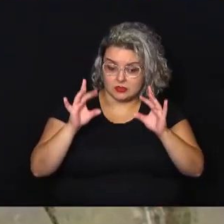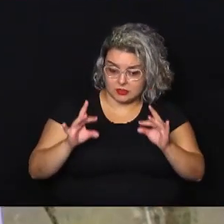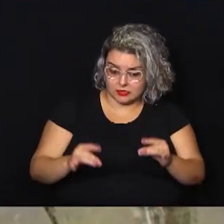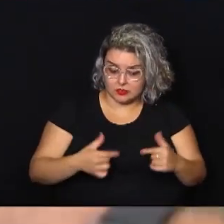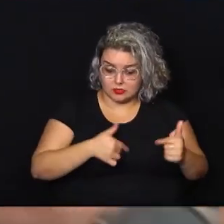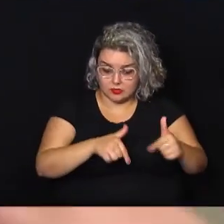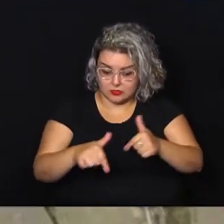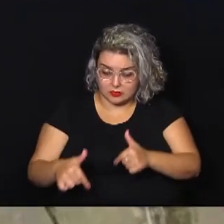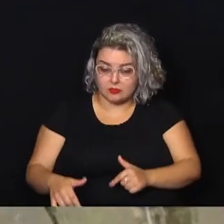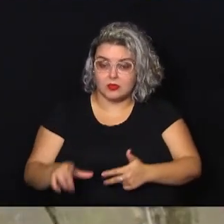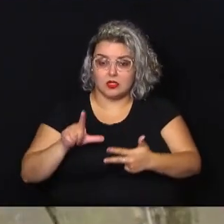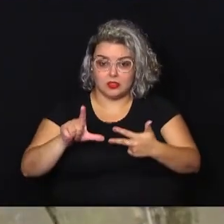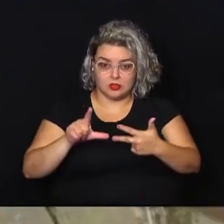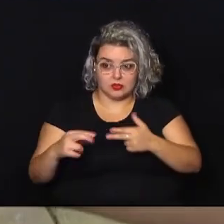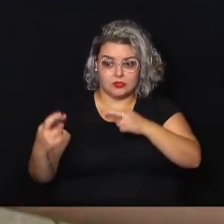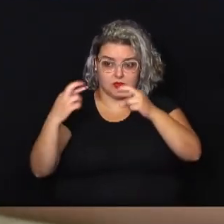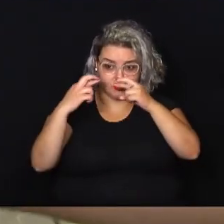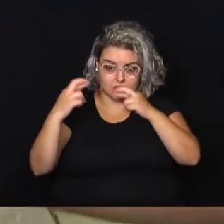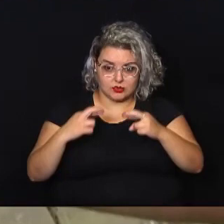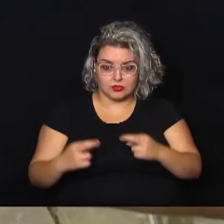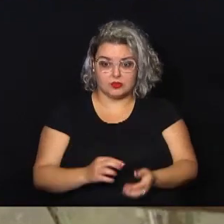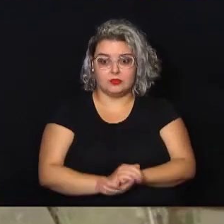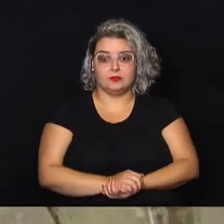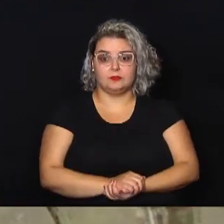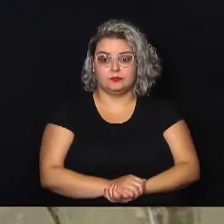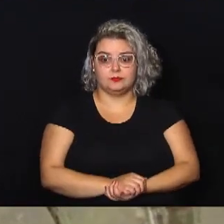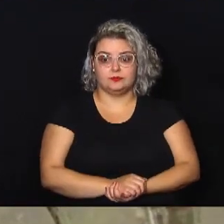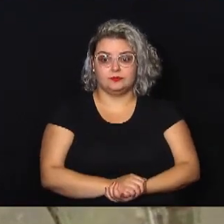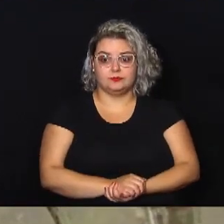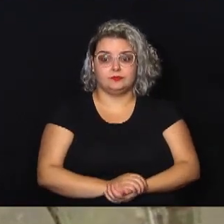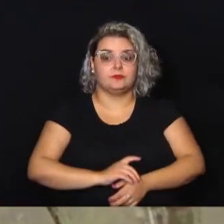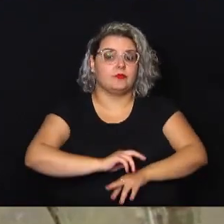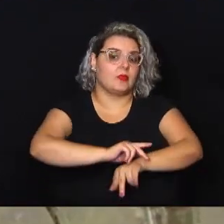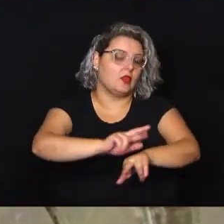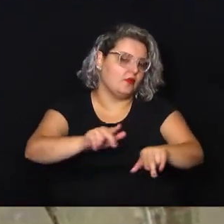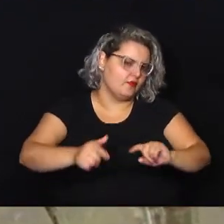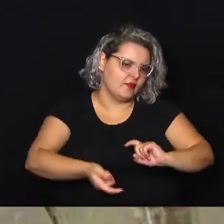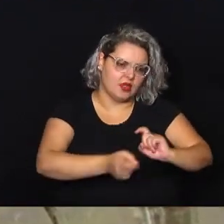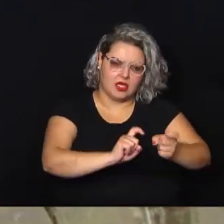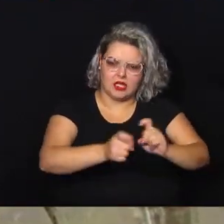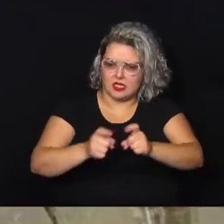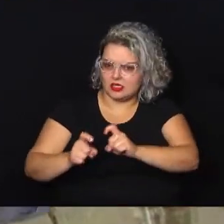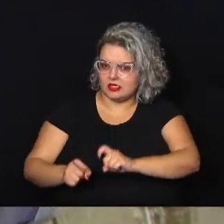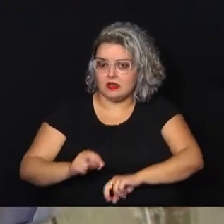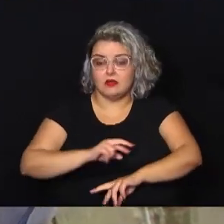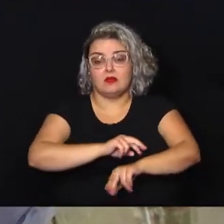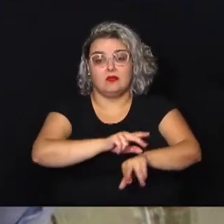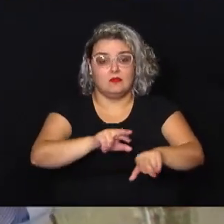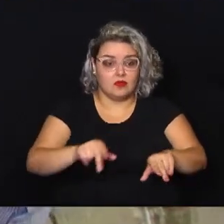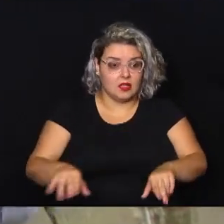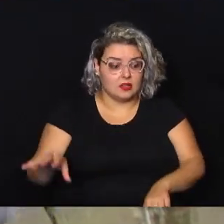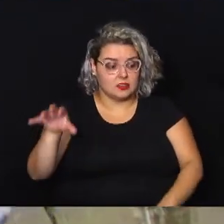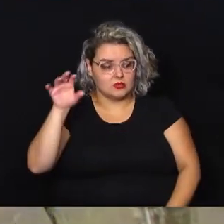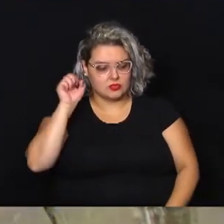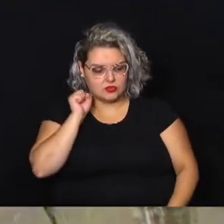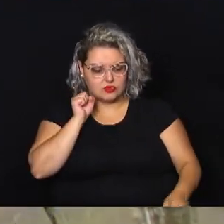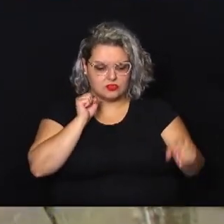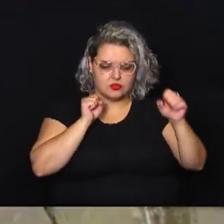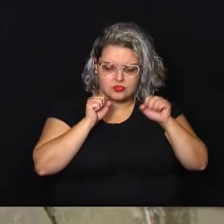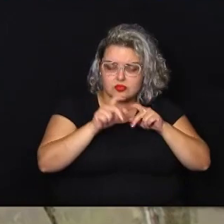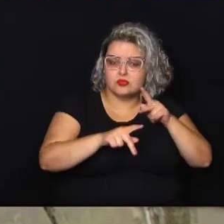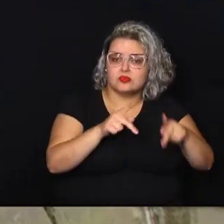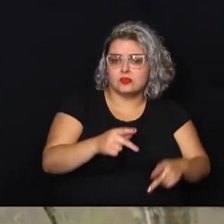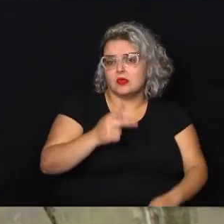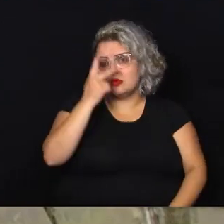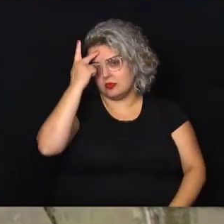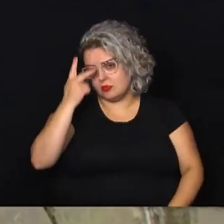Legislativo na fiscalização. São muitas reuniões, muitas escutas à população, ao próprio